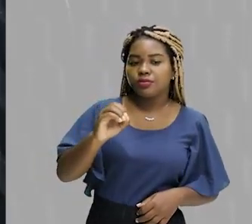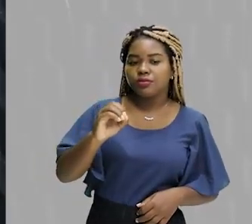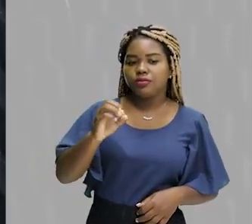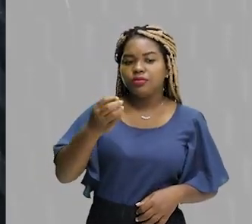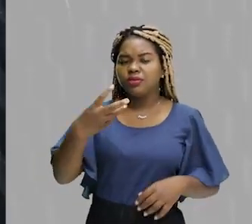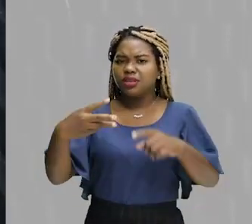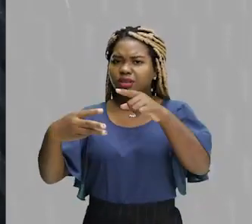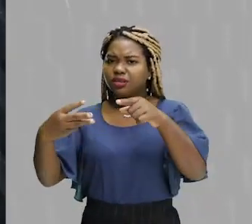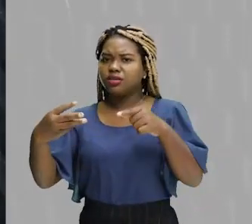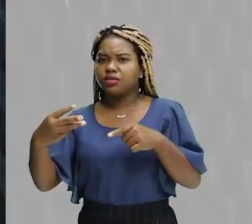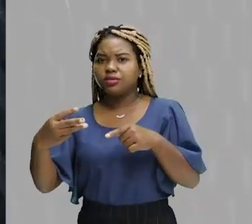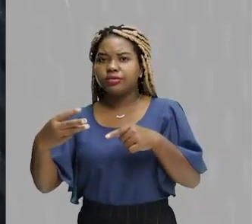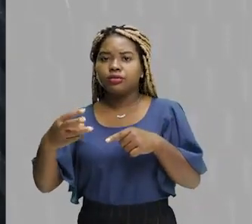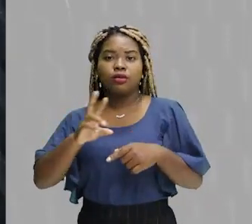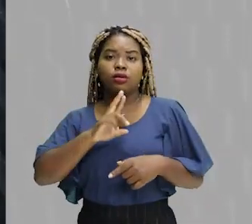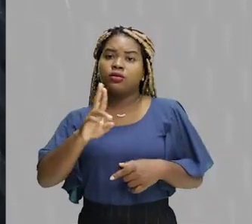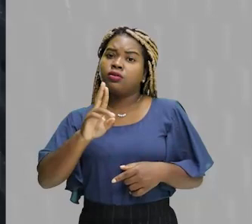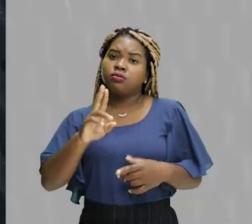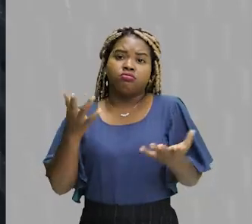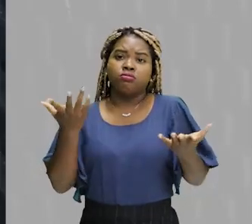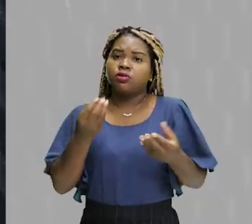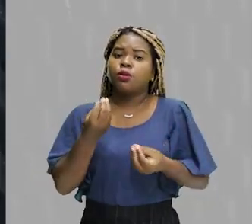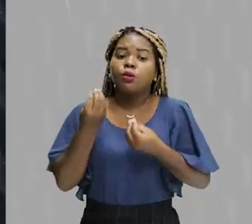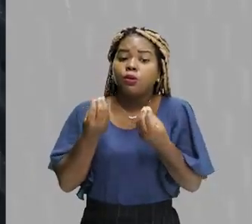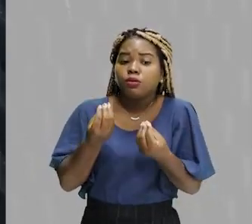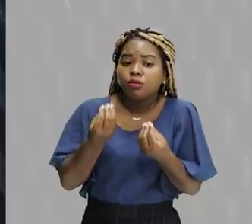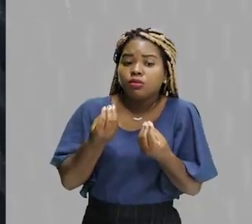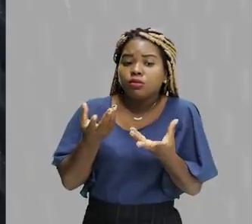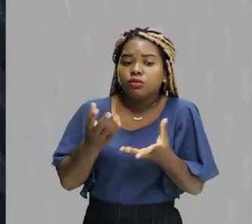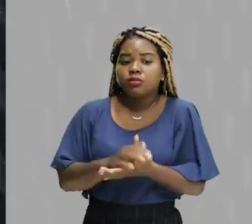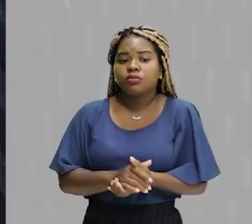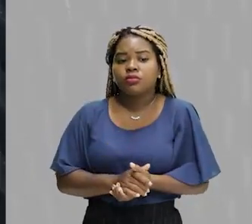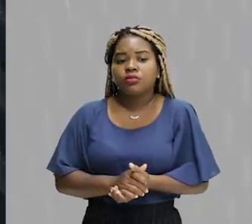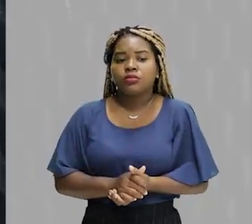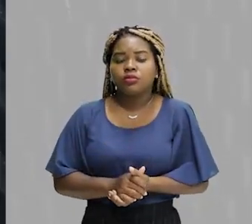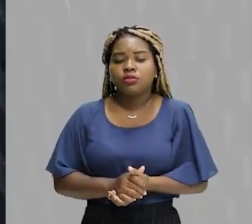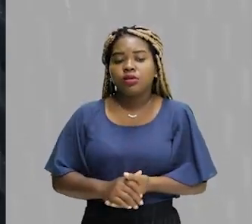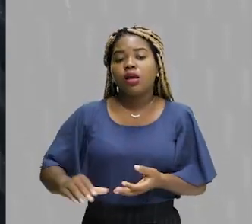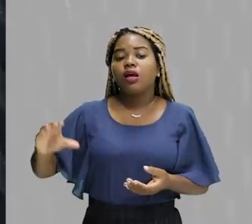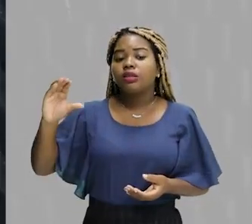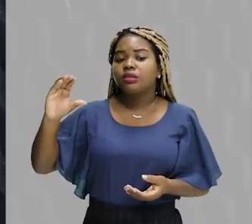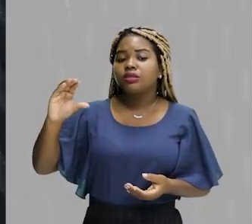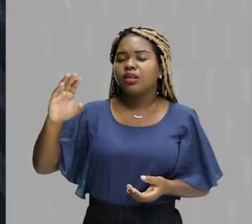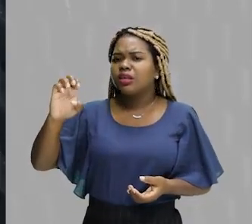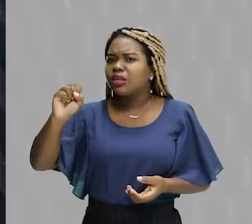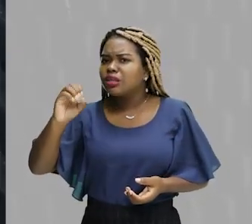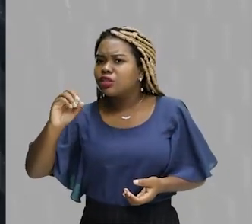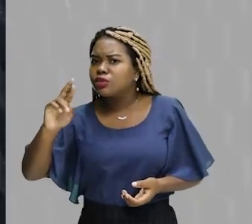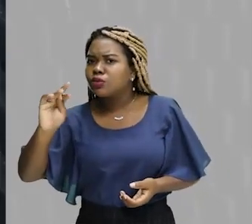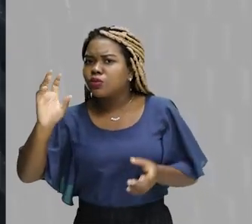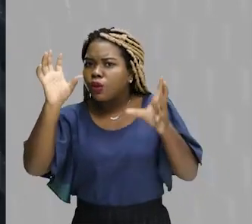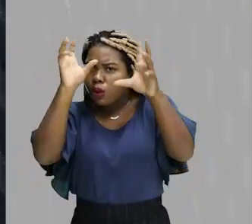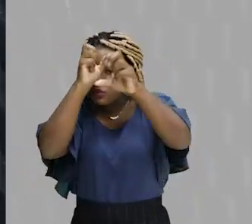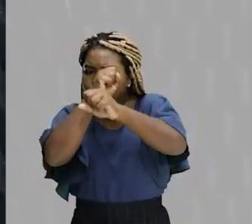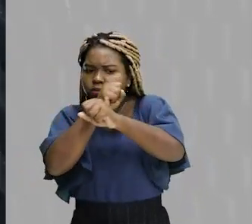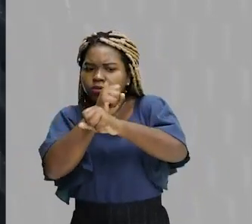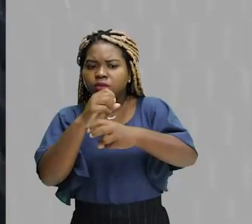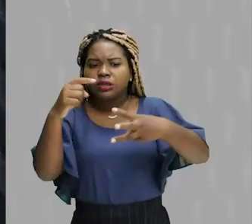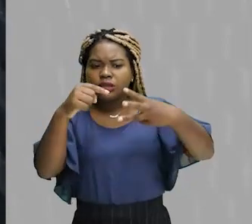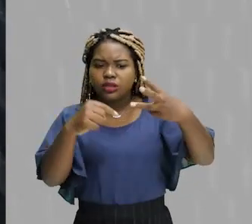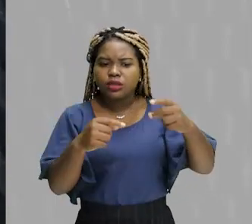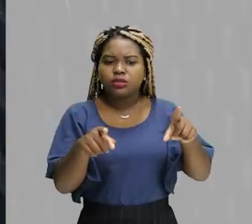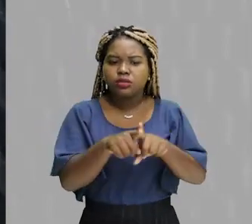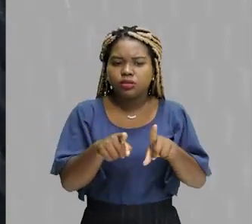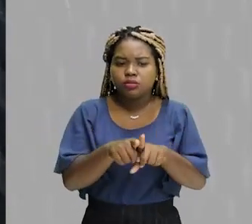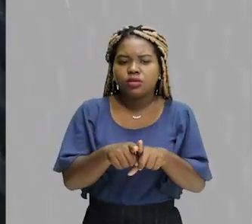ela não vai ser a resposta. Então, por uma questão lógica, olha a letra C, a letra C tem três palavras, eu não vou conseguir